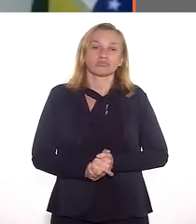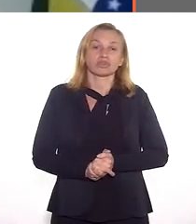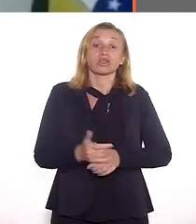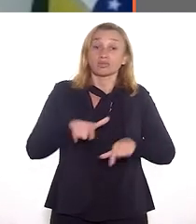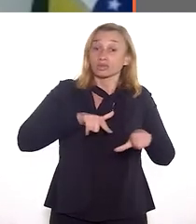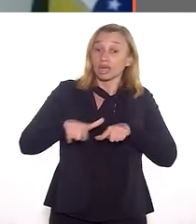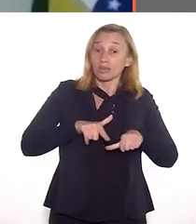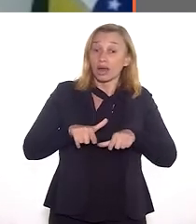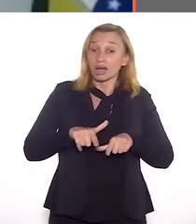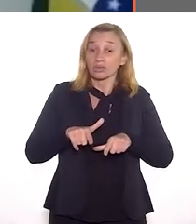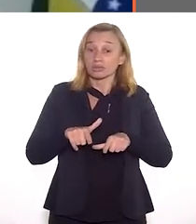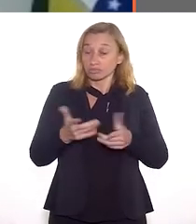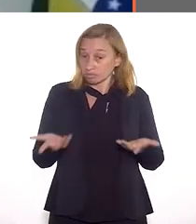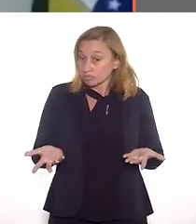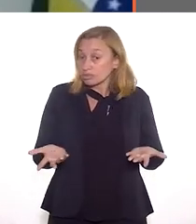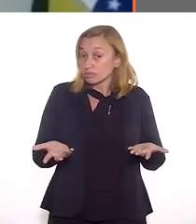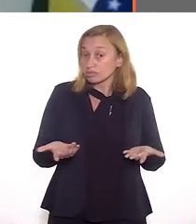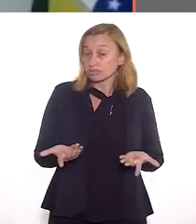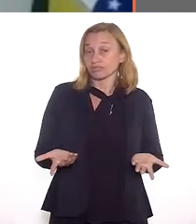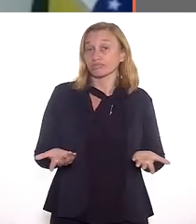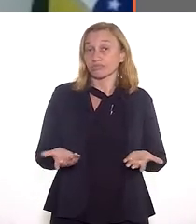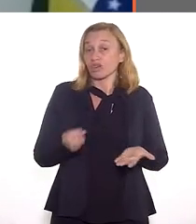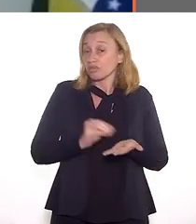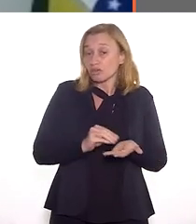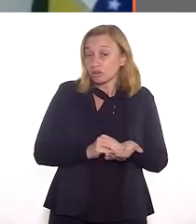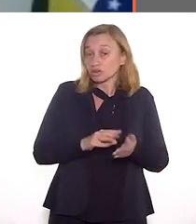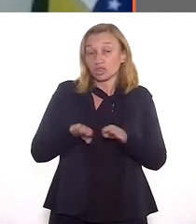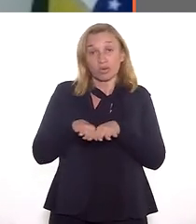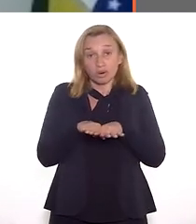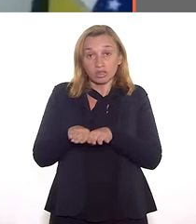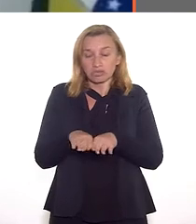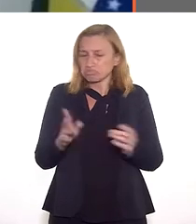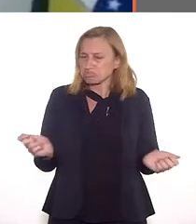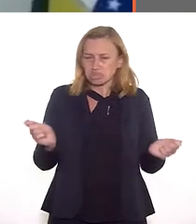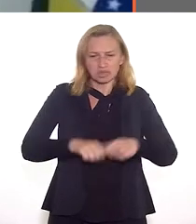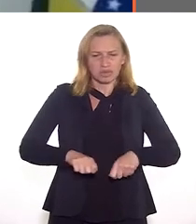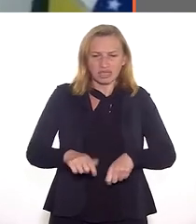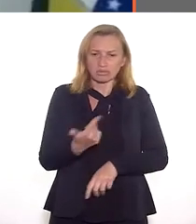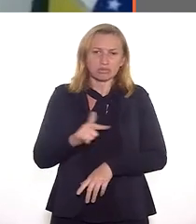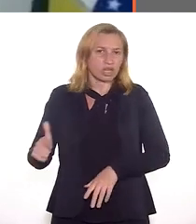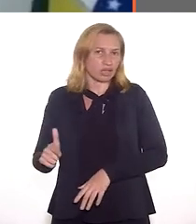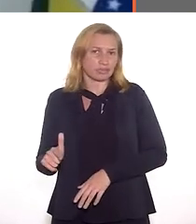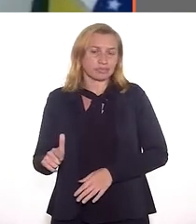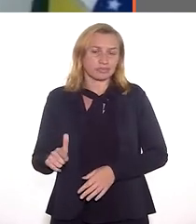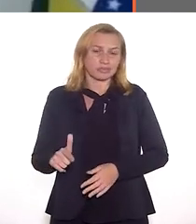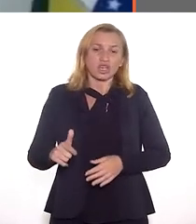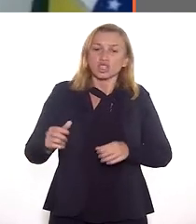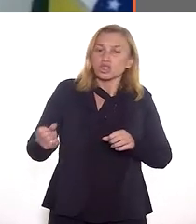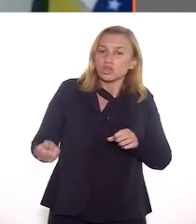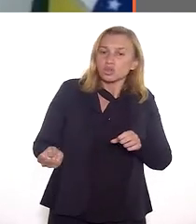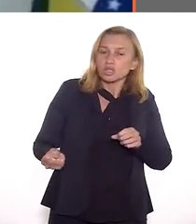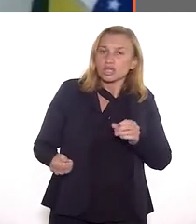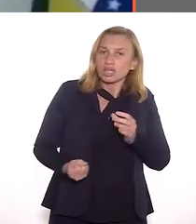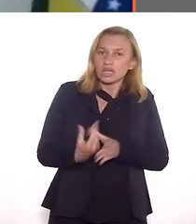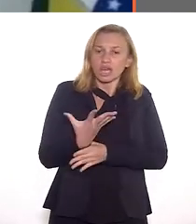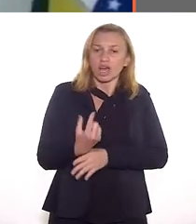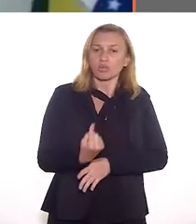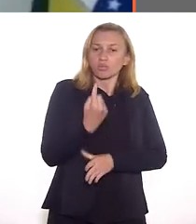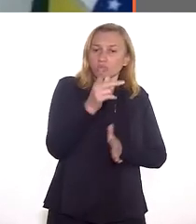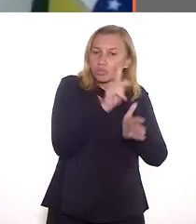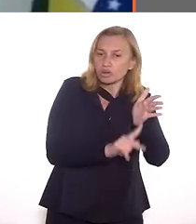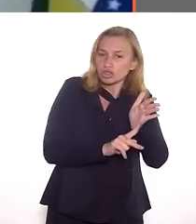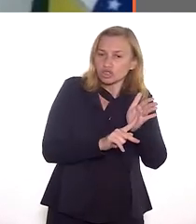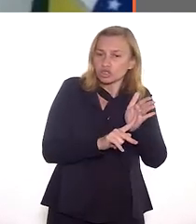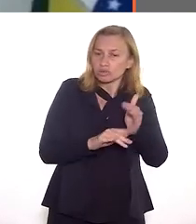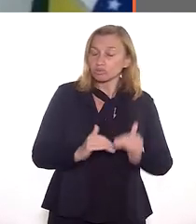ao trabalho e ao emprego. Portanto, eu acho que não há possibilidade de construirmos um